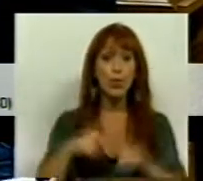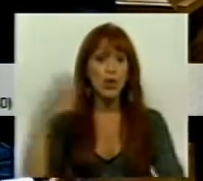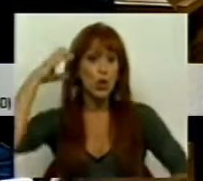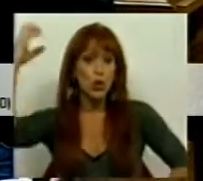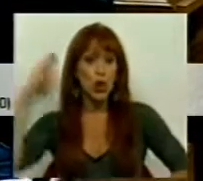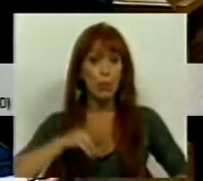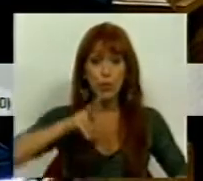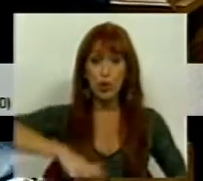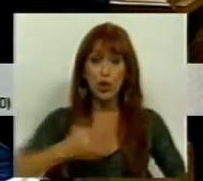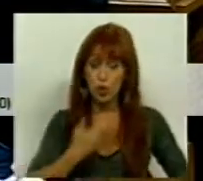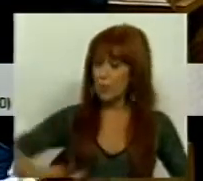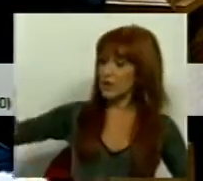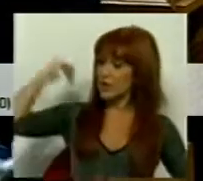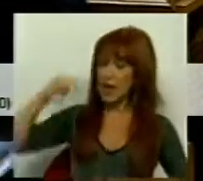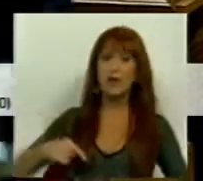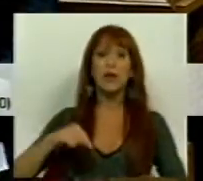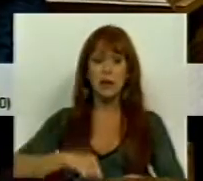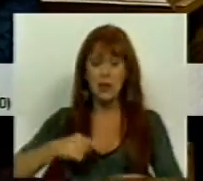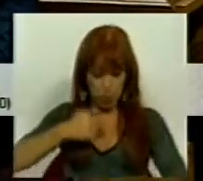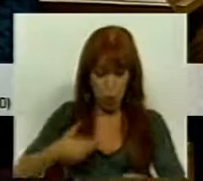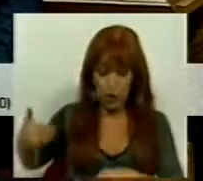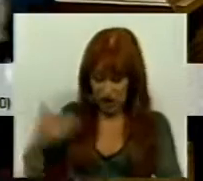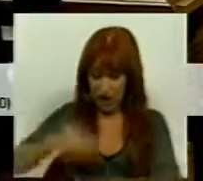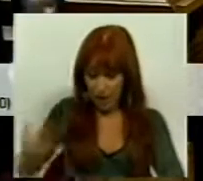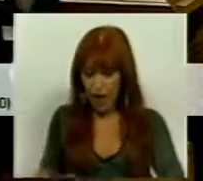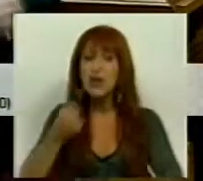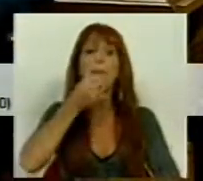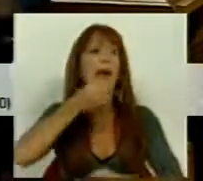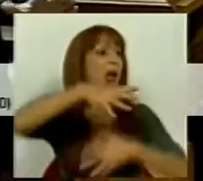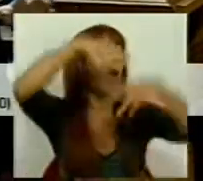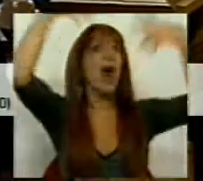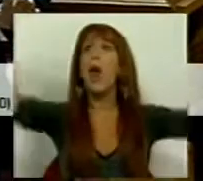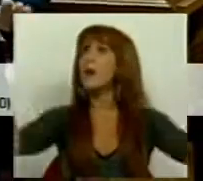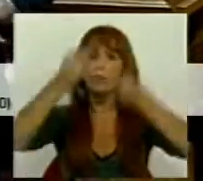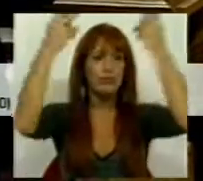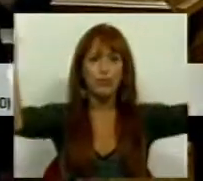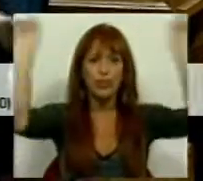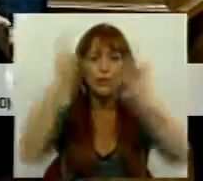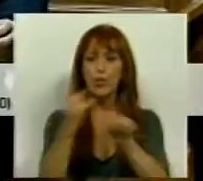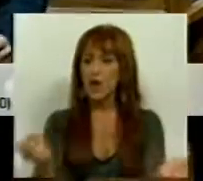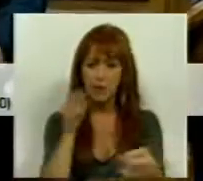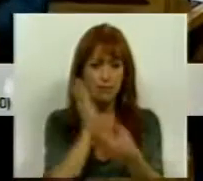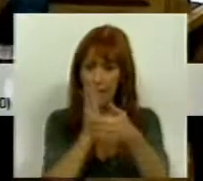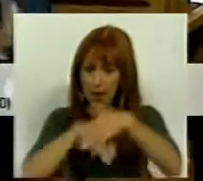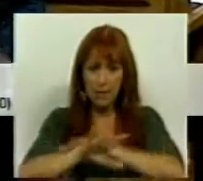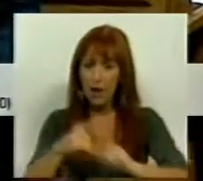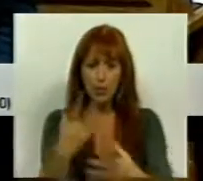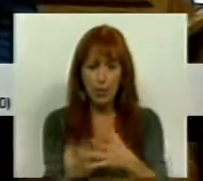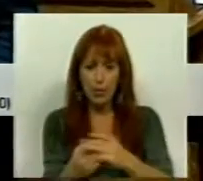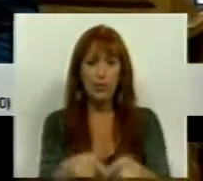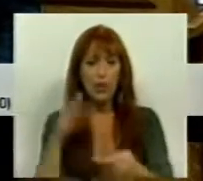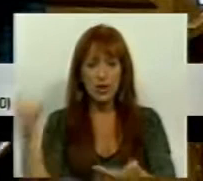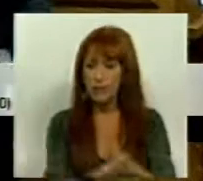som português do passado e mesmo algum do presente está a perder-se no ar para sempre, porque não fica registro, porque não fica